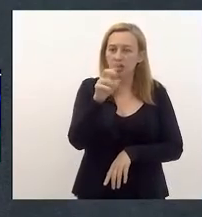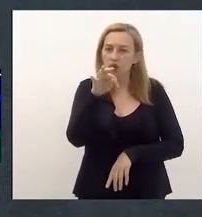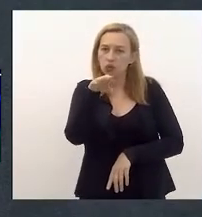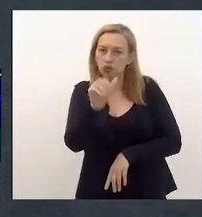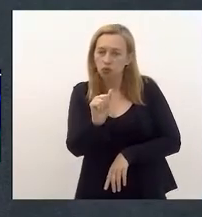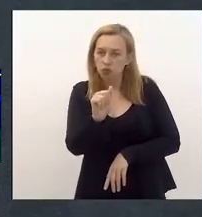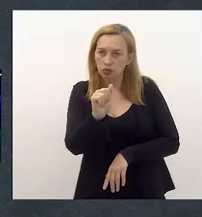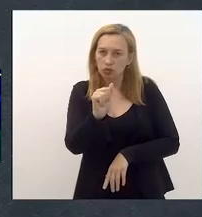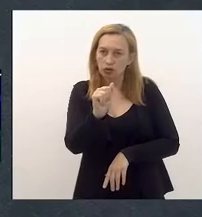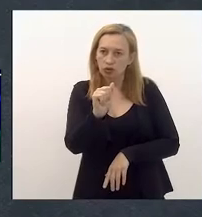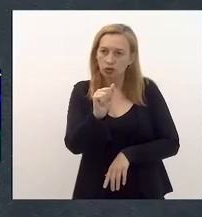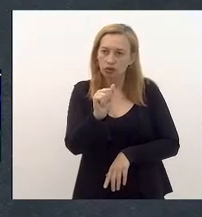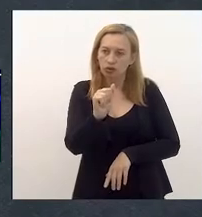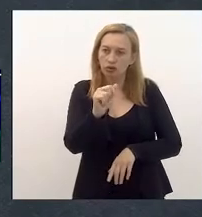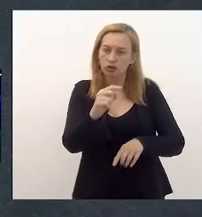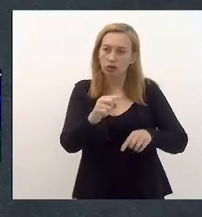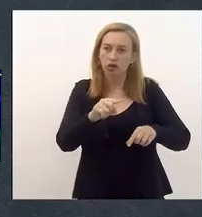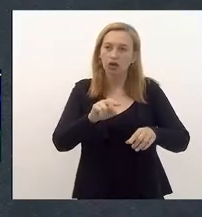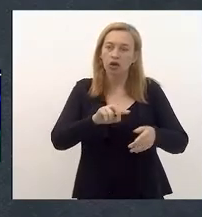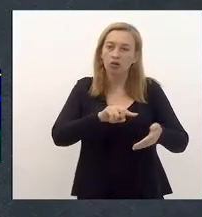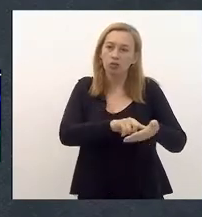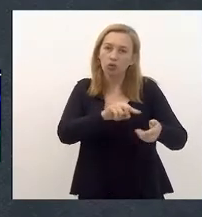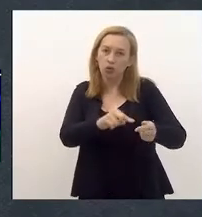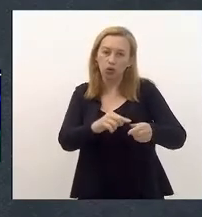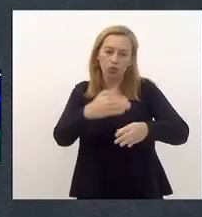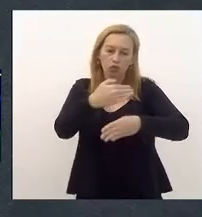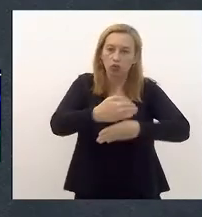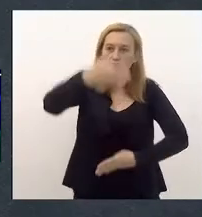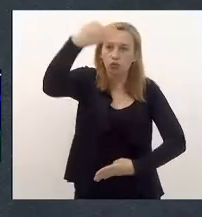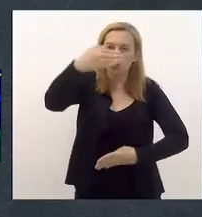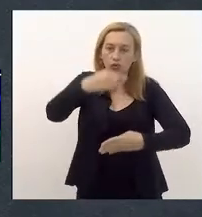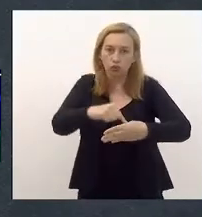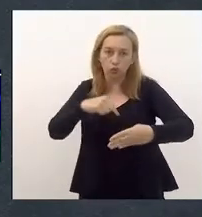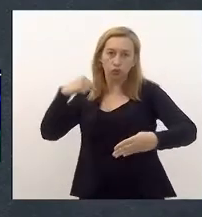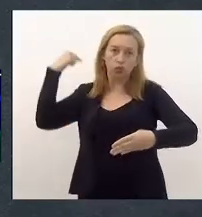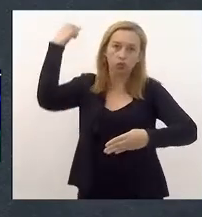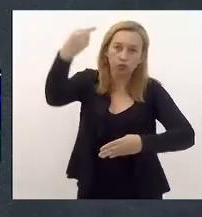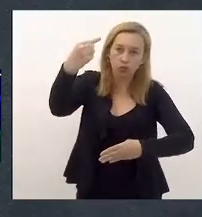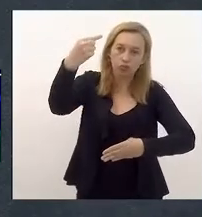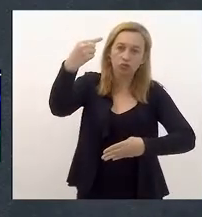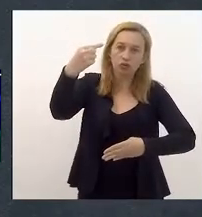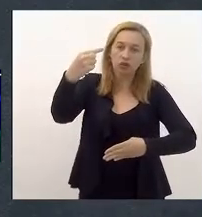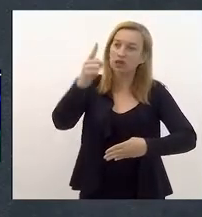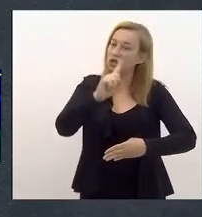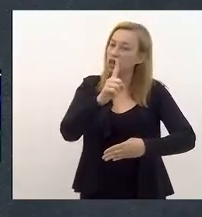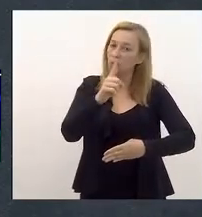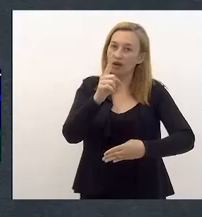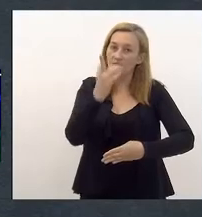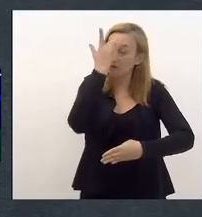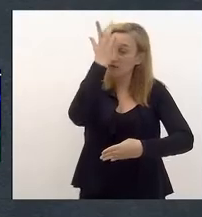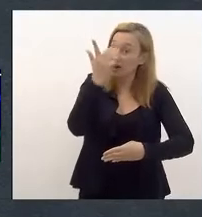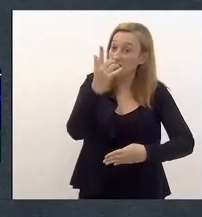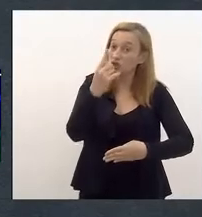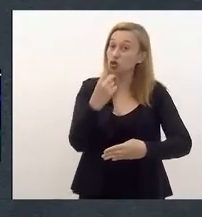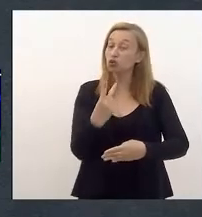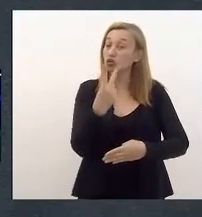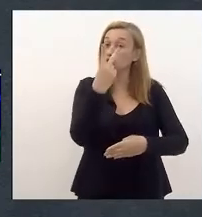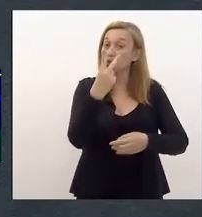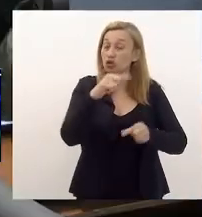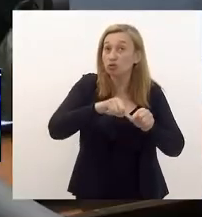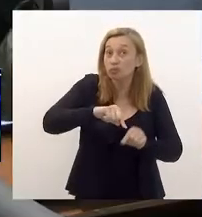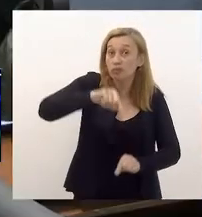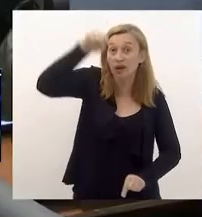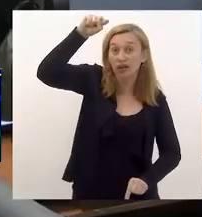de 2,43 de altura, um muro fechado. Não é fácil isso você imaginar, 2,43 e o